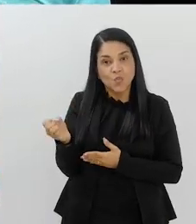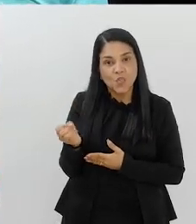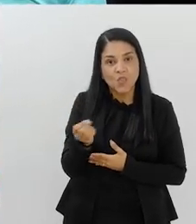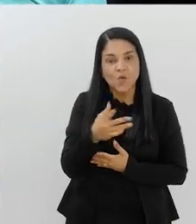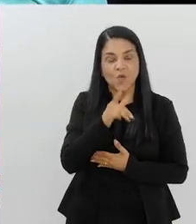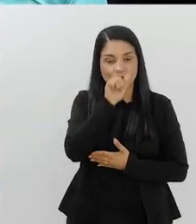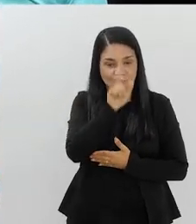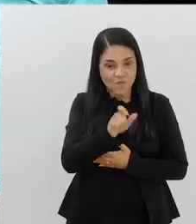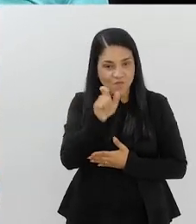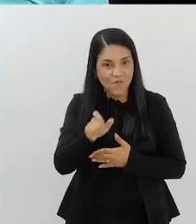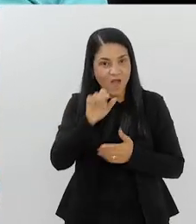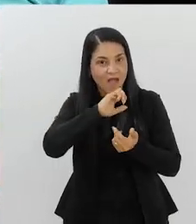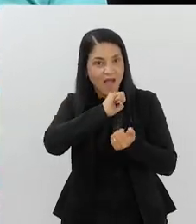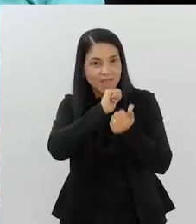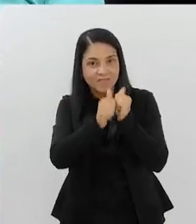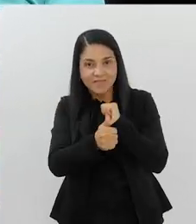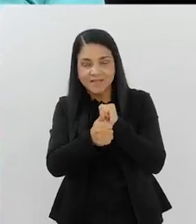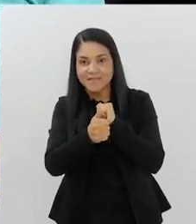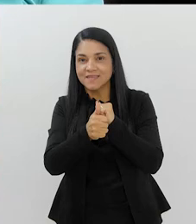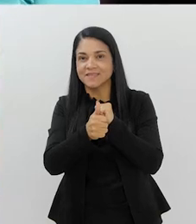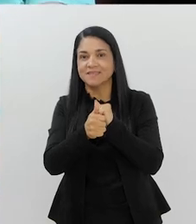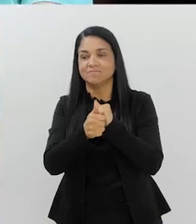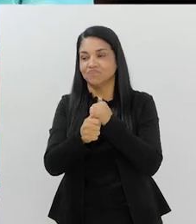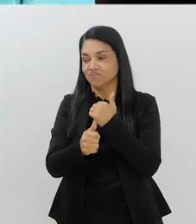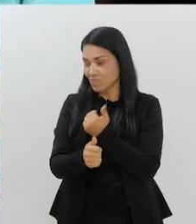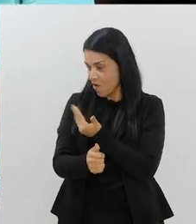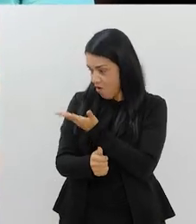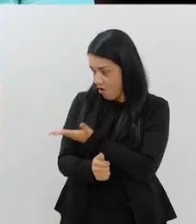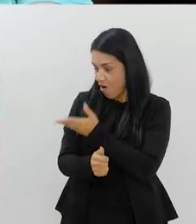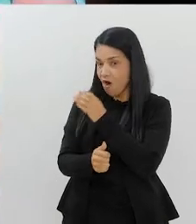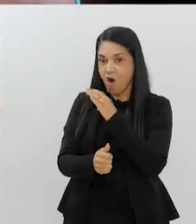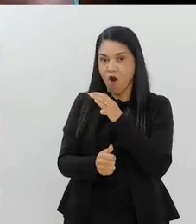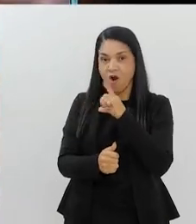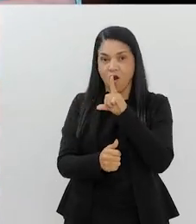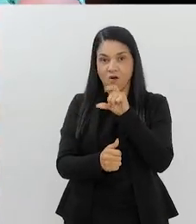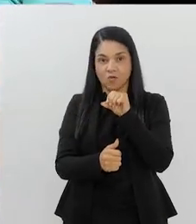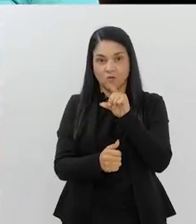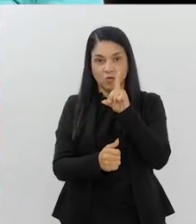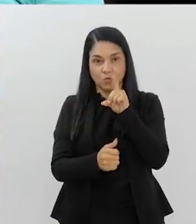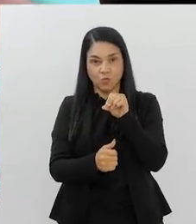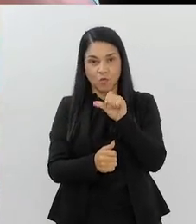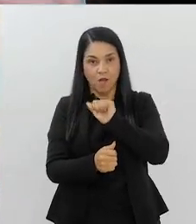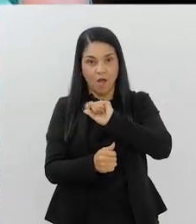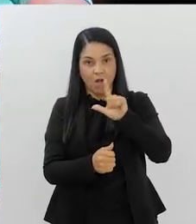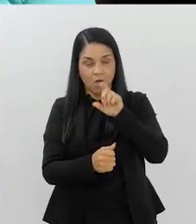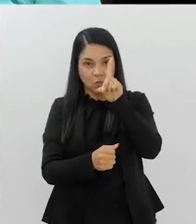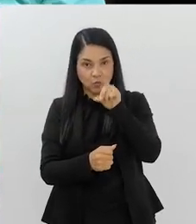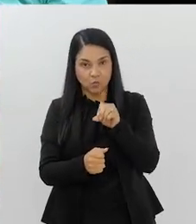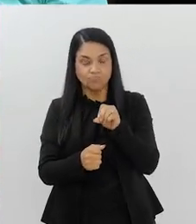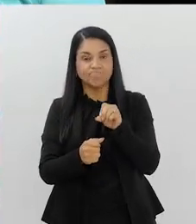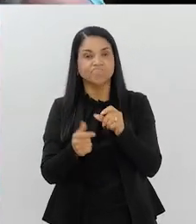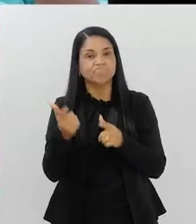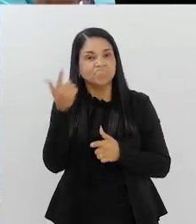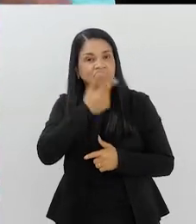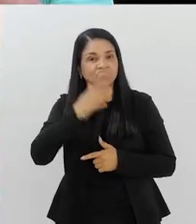novo ídolo. Começa aqui com Clodoaldo, ganhando os holofotes, a mídia.